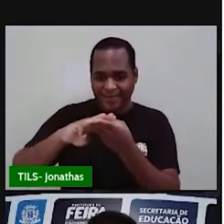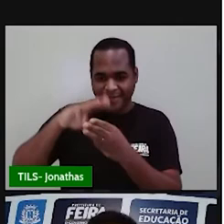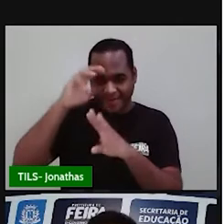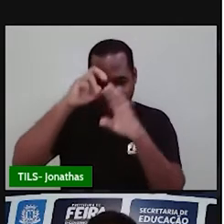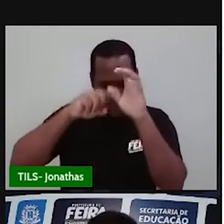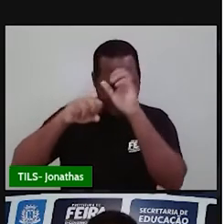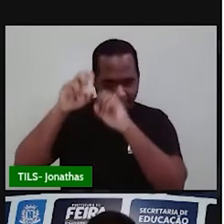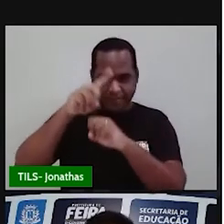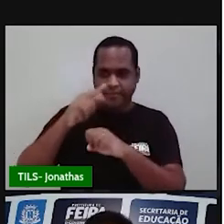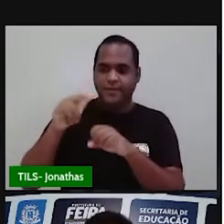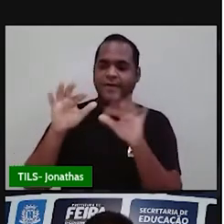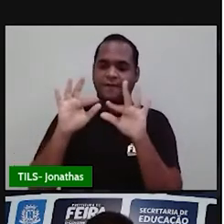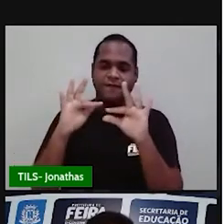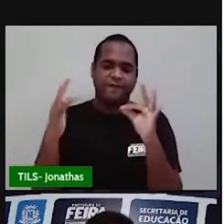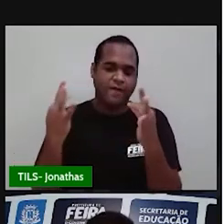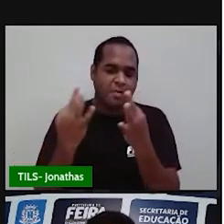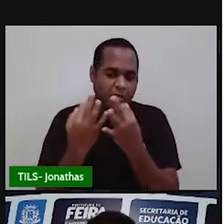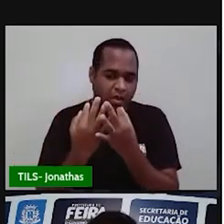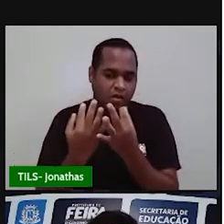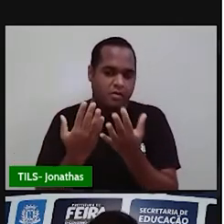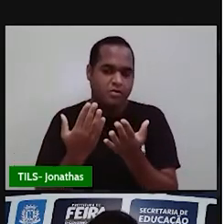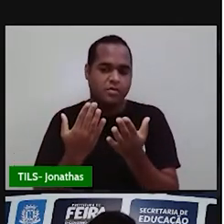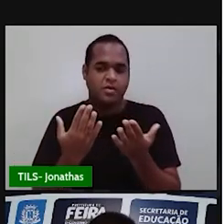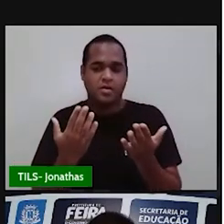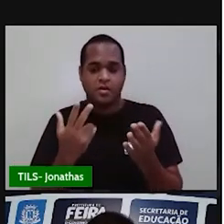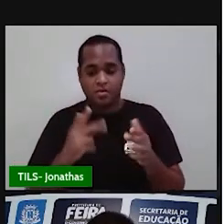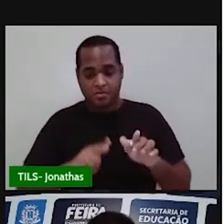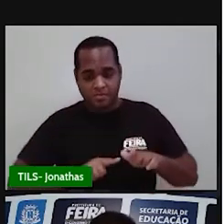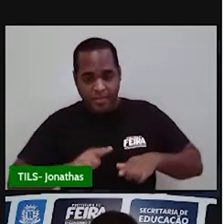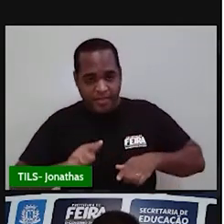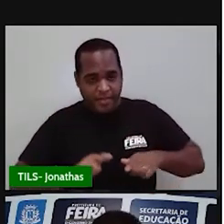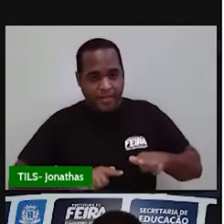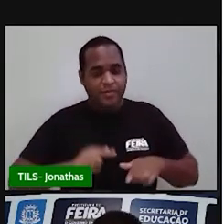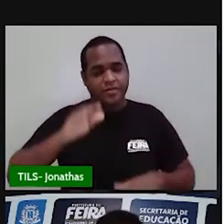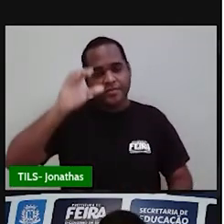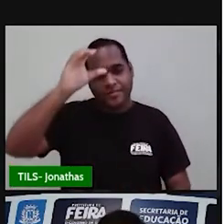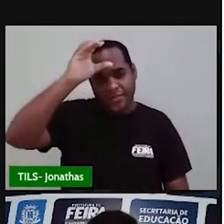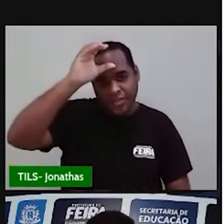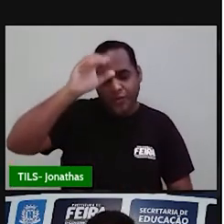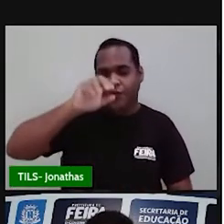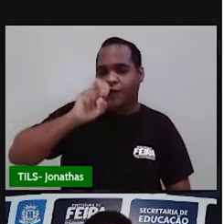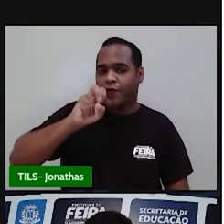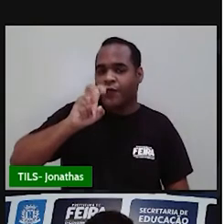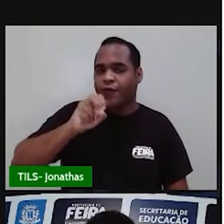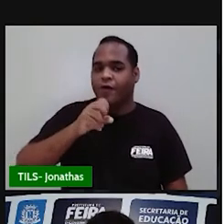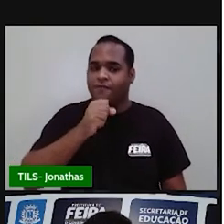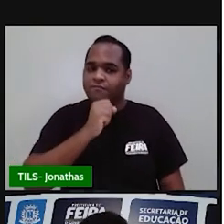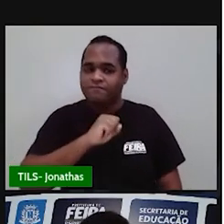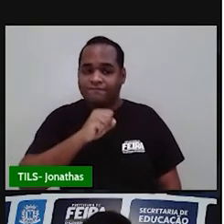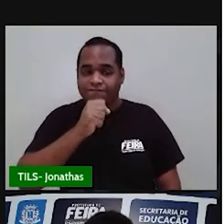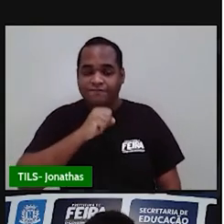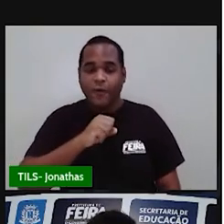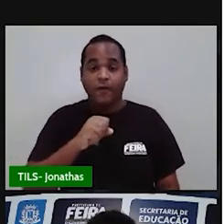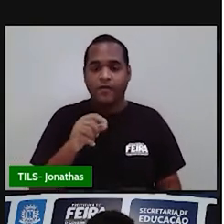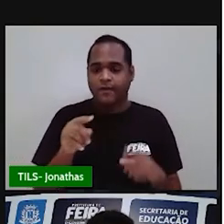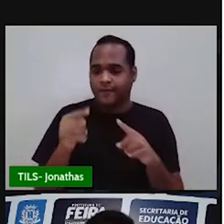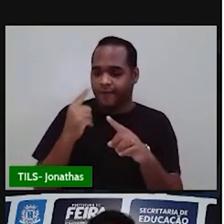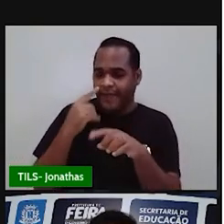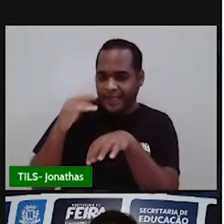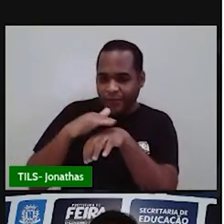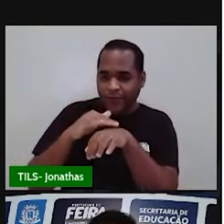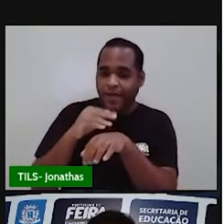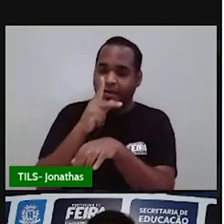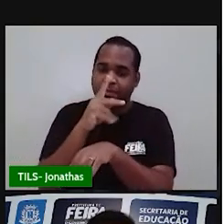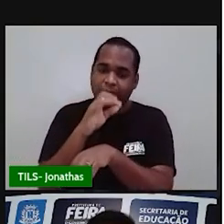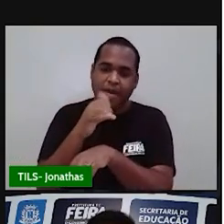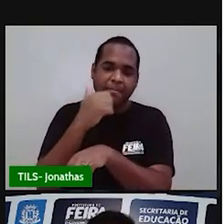né? Para os seus familiares, né? Para os seus priminhos, seus tios, vovô, vovó. Conversa sobre isso com